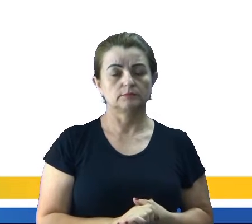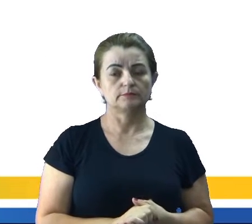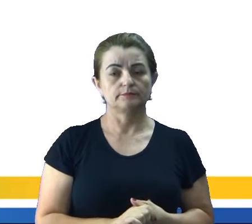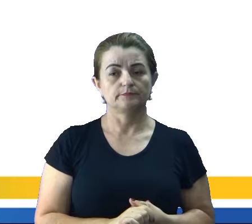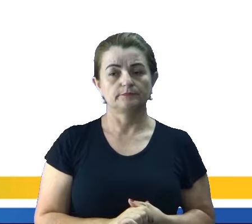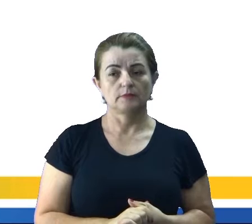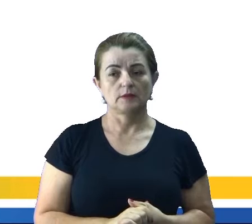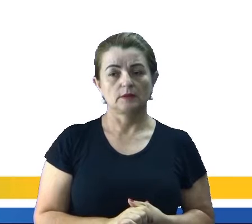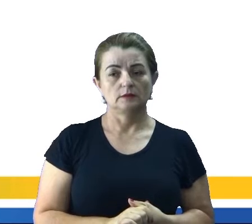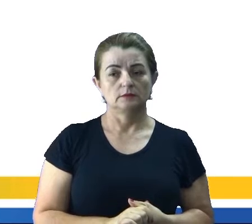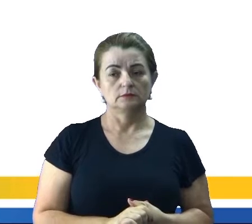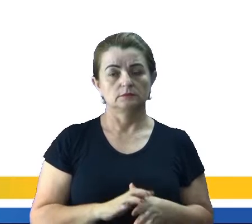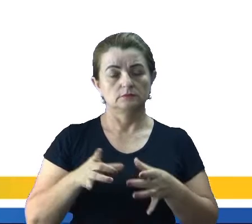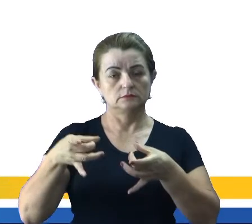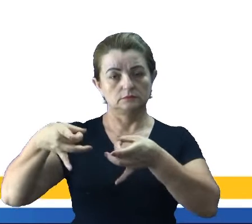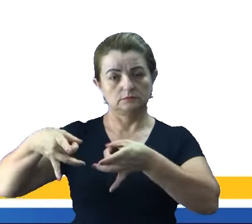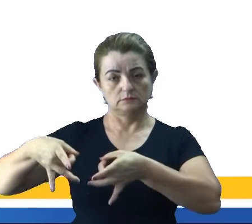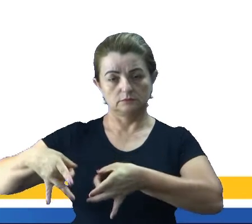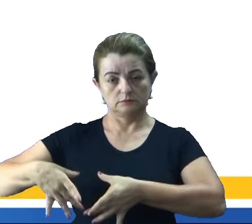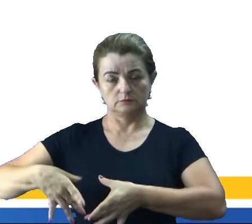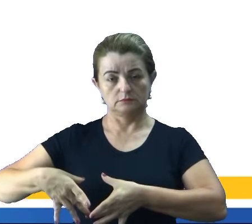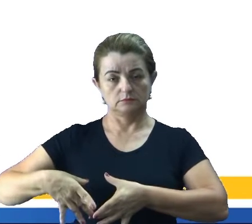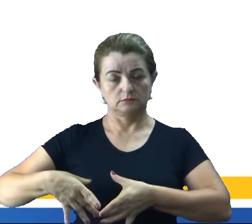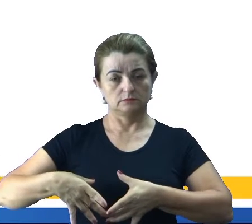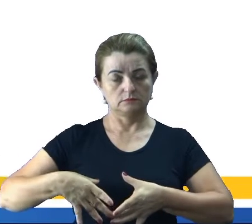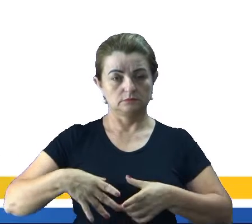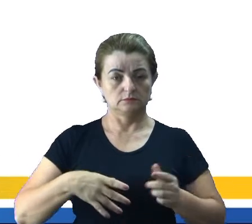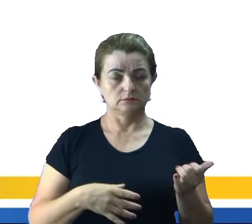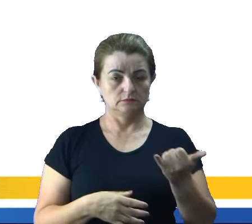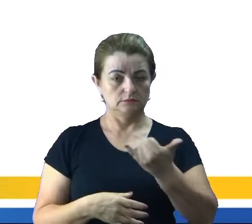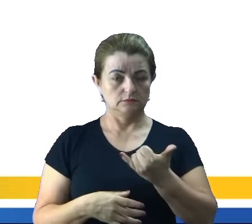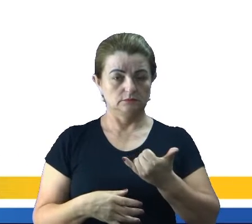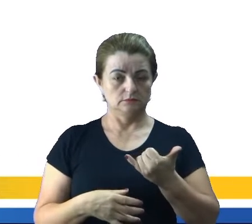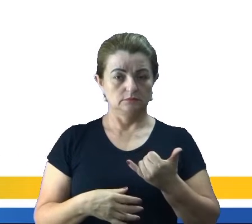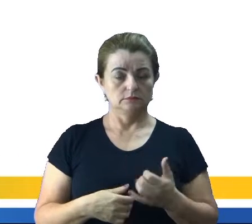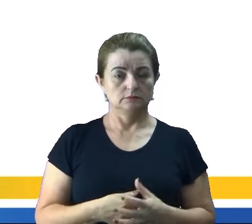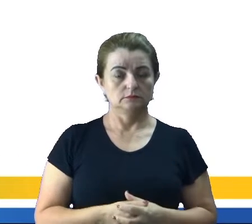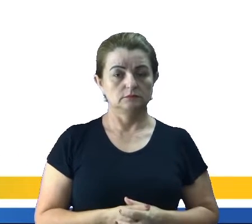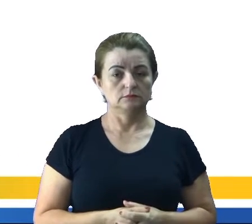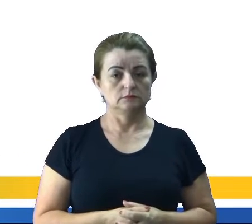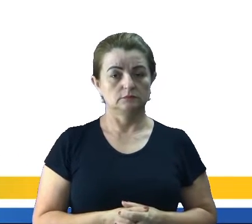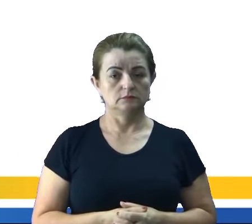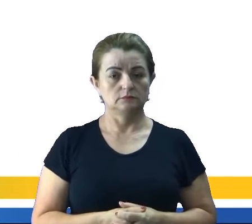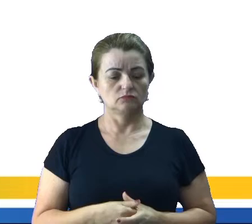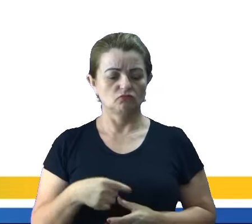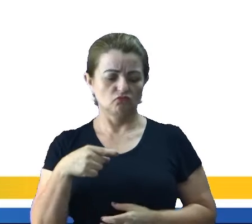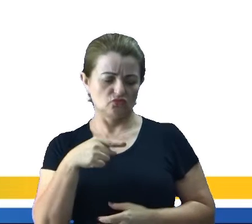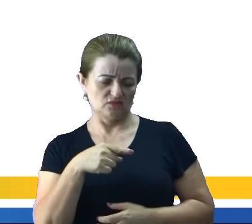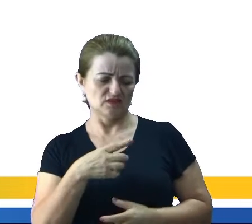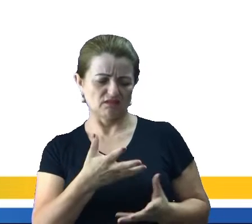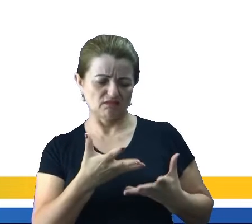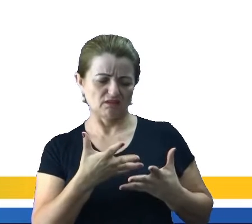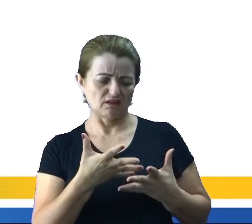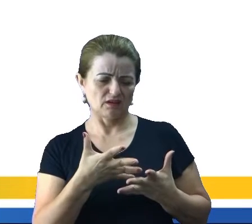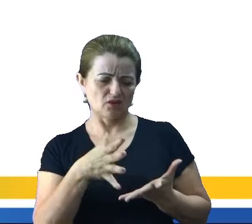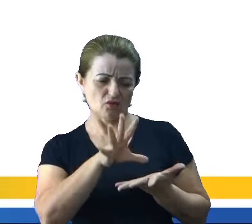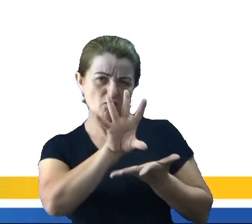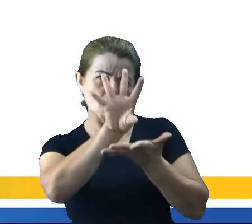E aí, por último, o Haroldo fala com ele You want to play God? Você quer imitar a Deus?